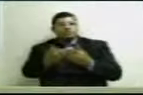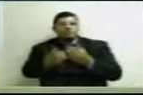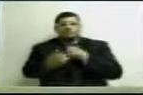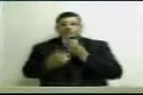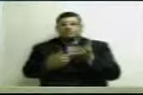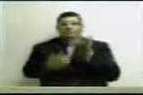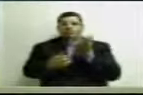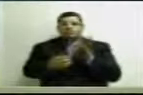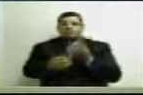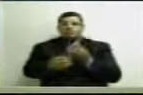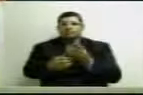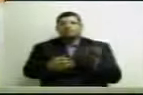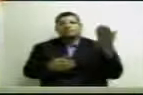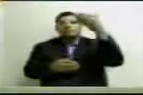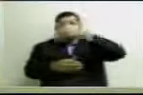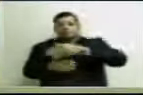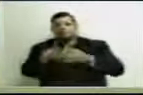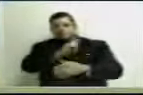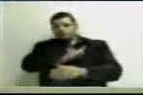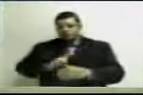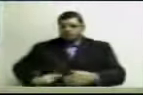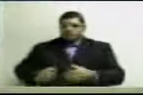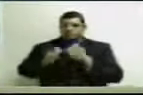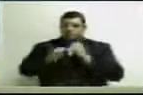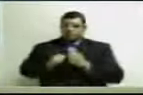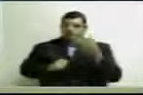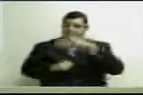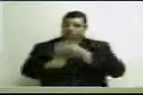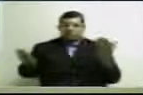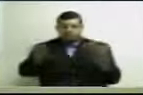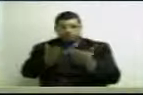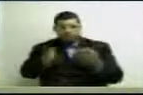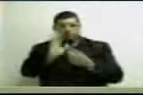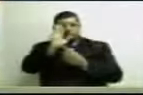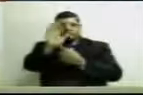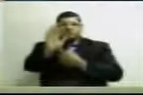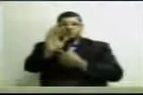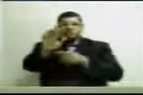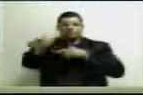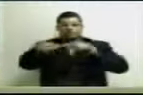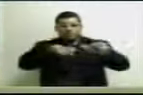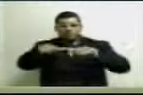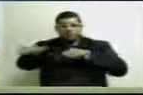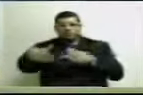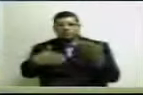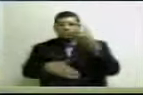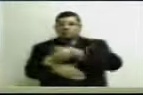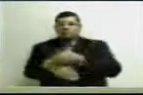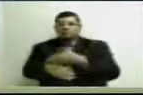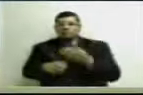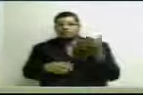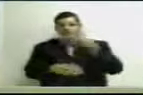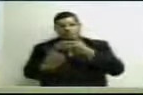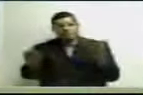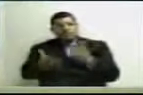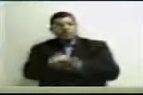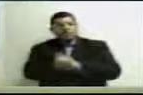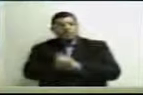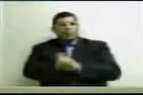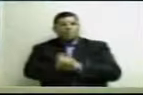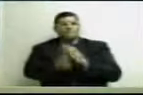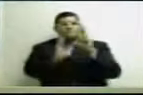que retorne ao governador para que nós possamos agora apresentar as justificativas para a retomada